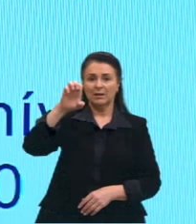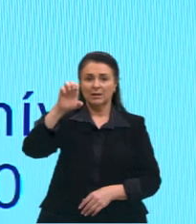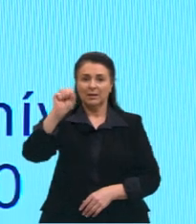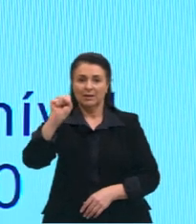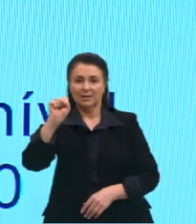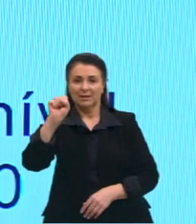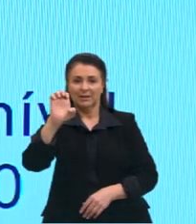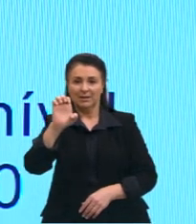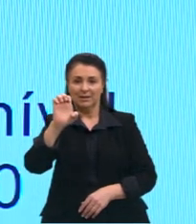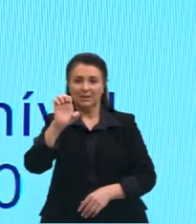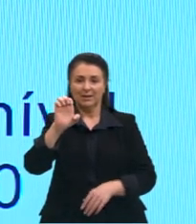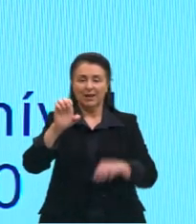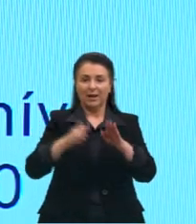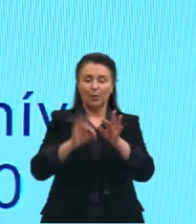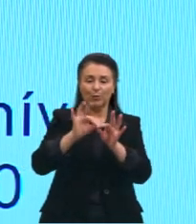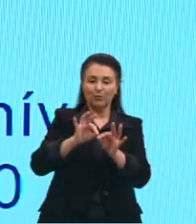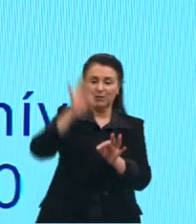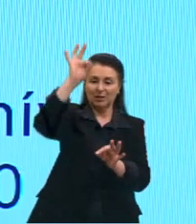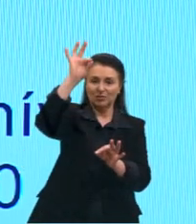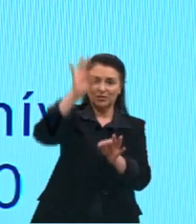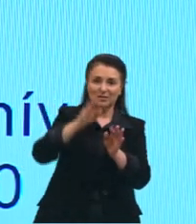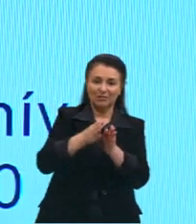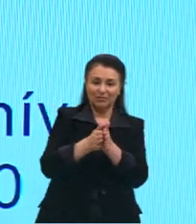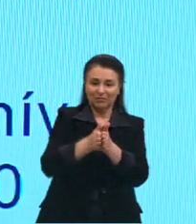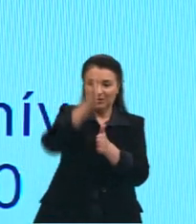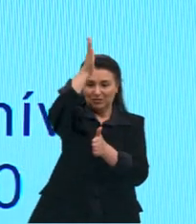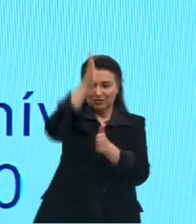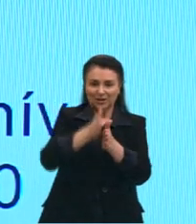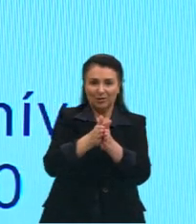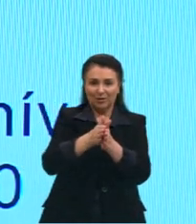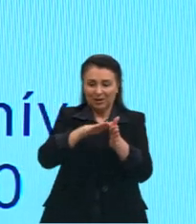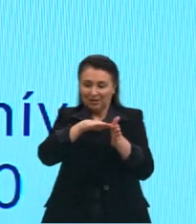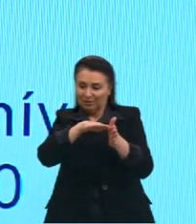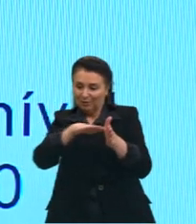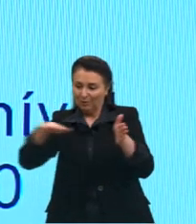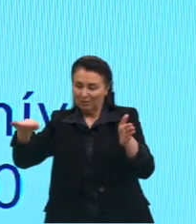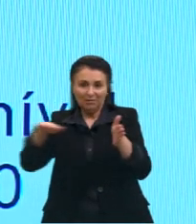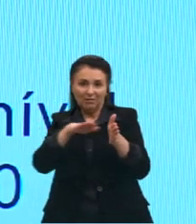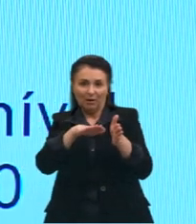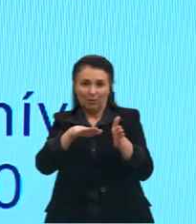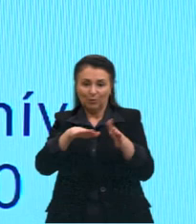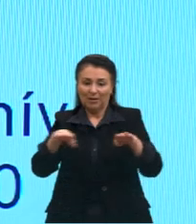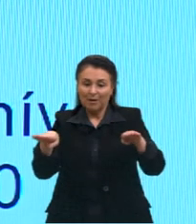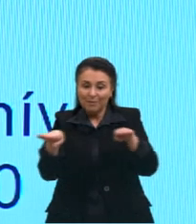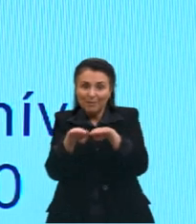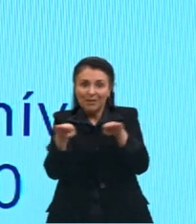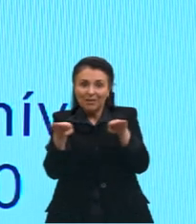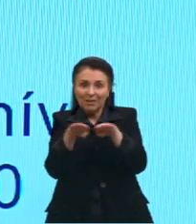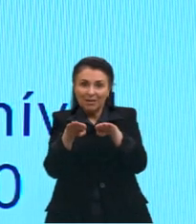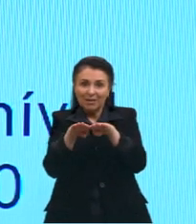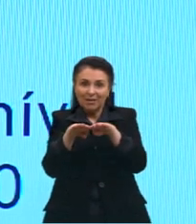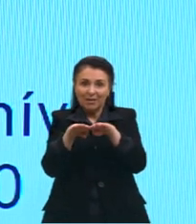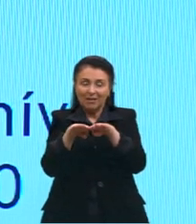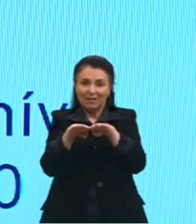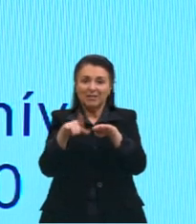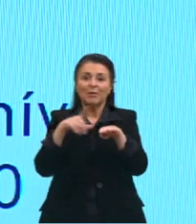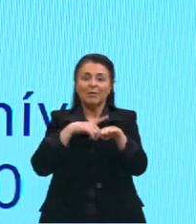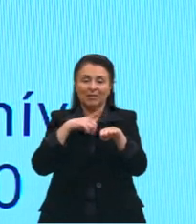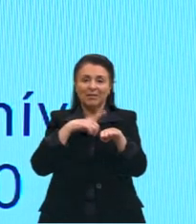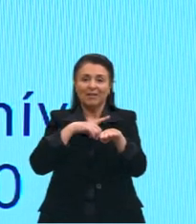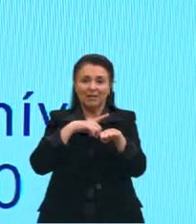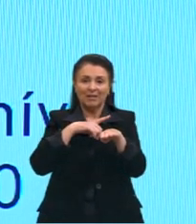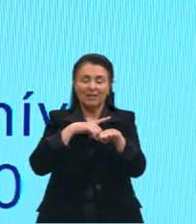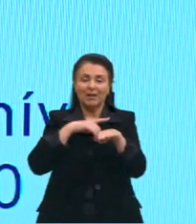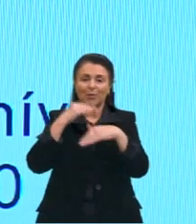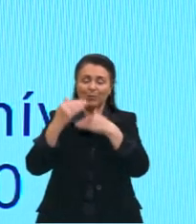horizontal. O horizontal é na frente, é quando nós temos as placas tectônicas se chocando. E aí atrás, então, tu vai ter epirogênese, que é